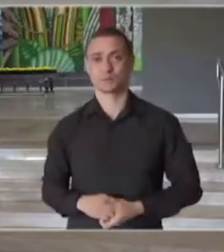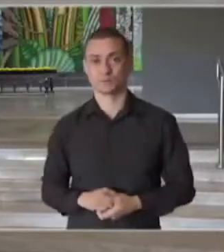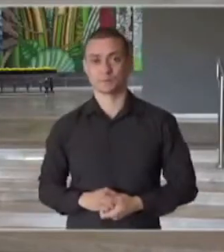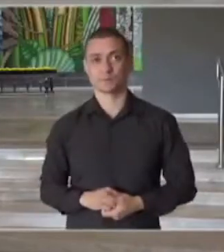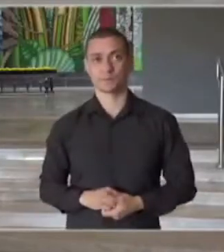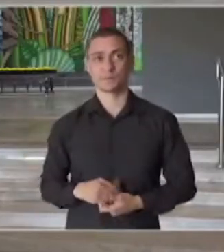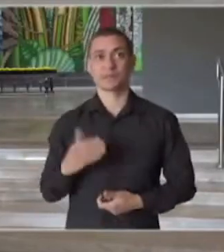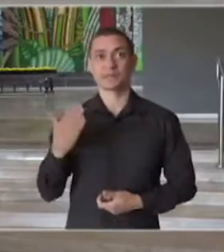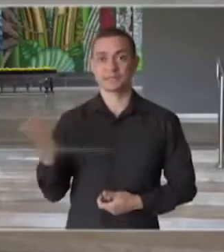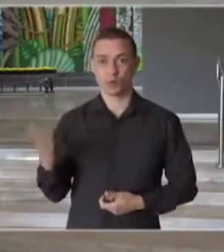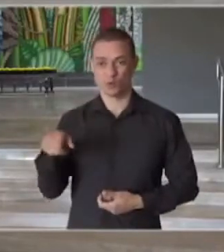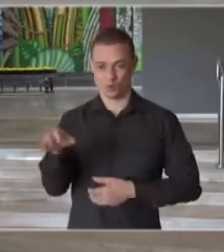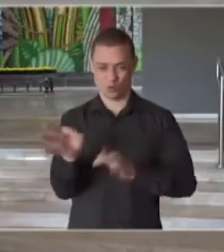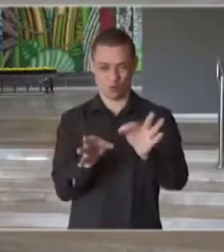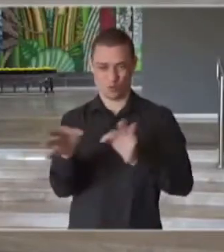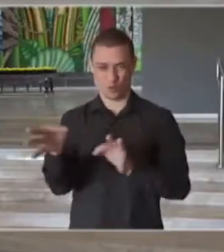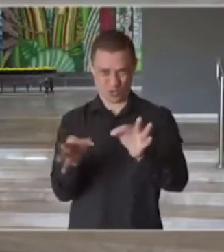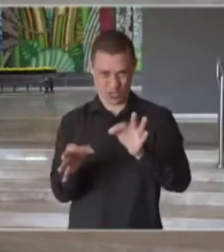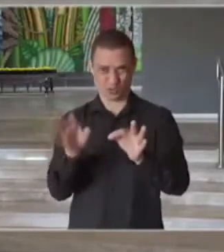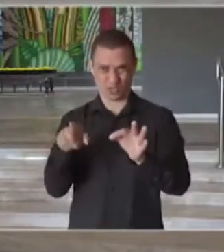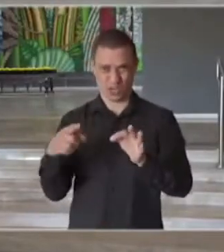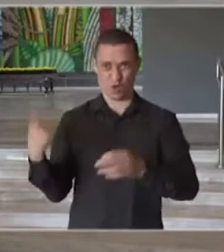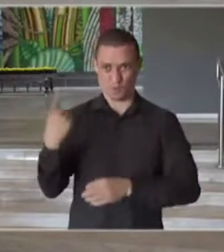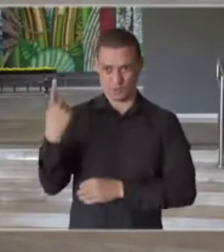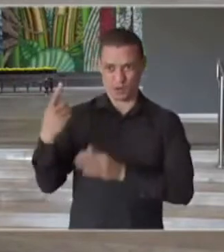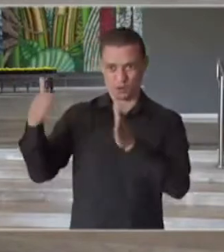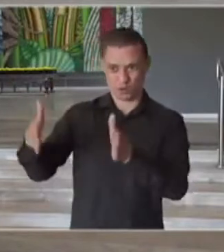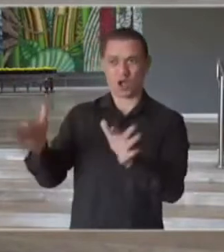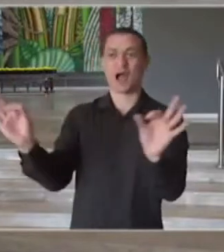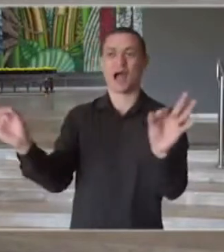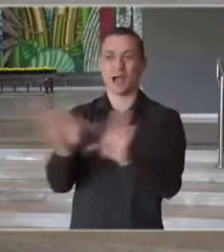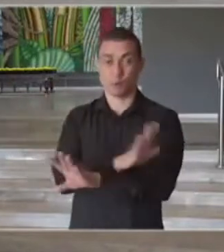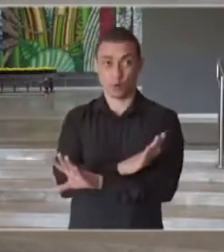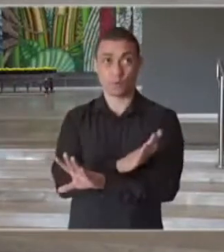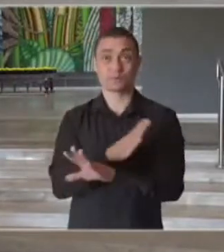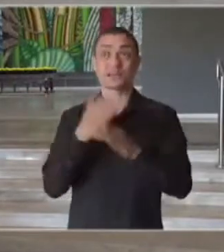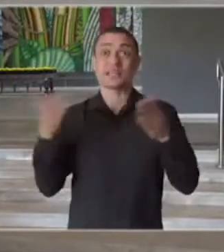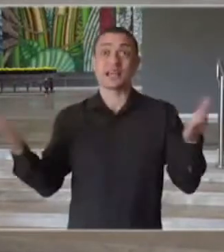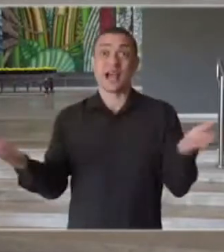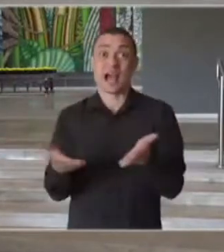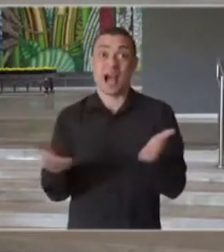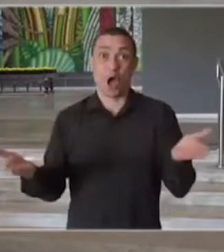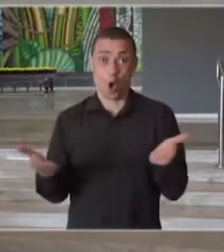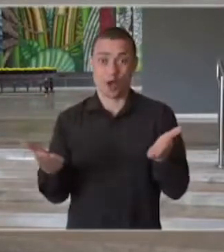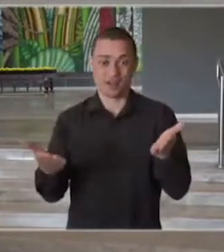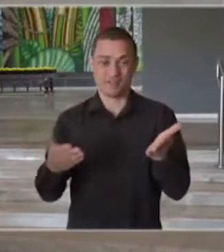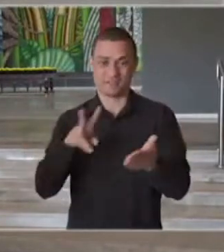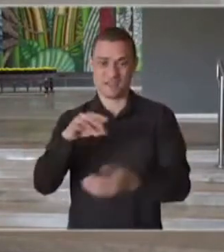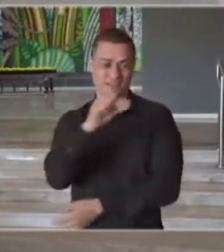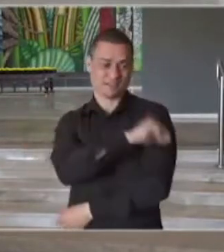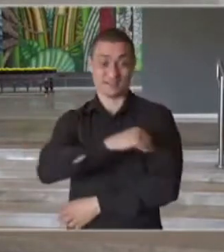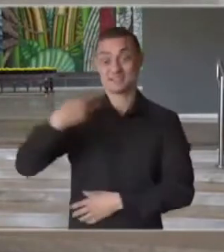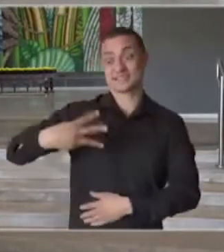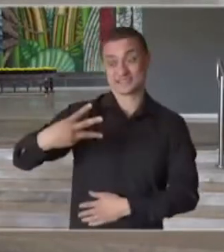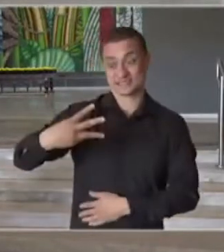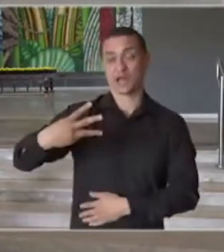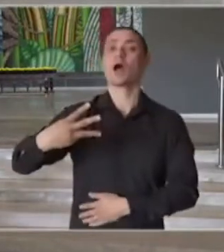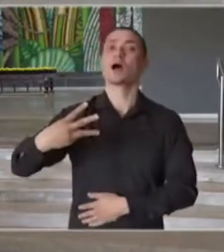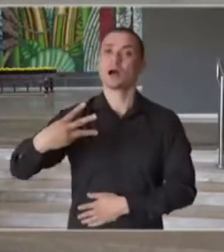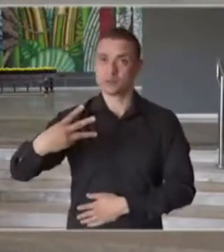projeto teve a sua primeira fase encerrada e agora, com o anúncio da terceira fase, nós temos que